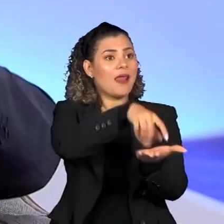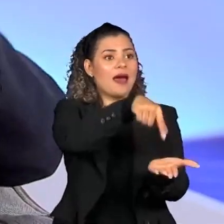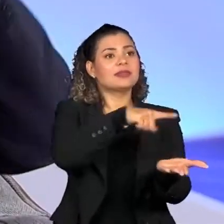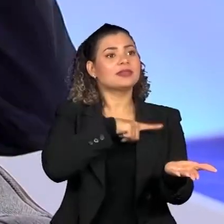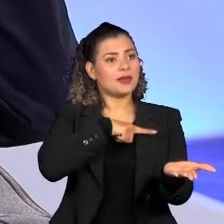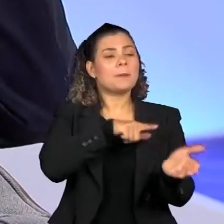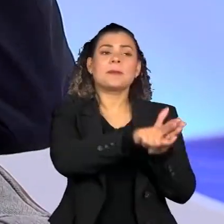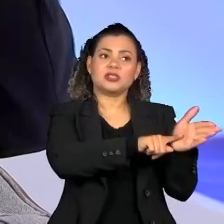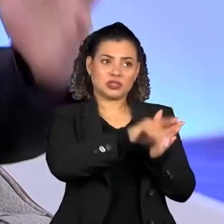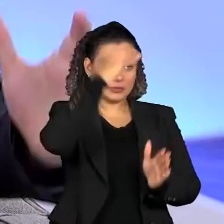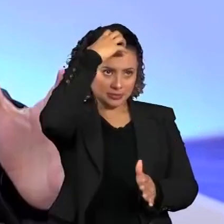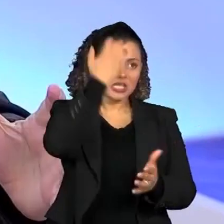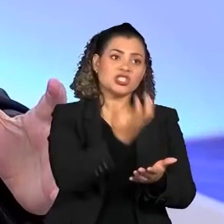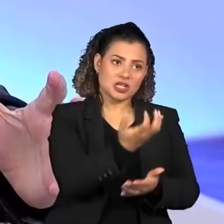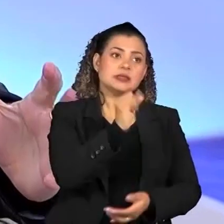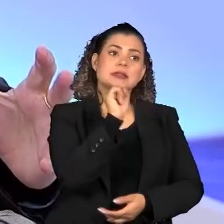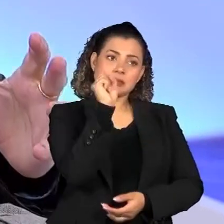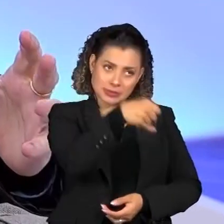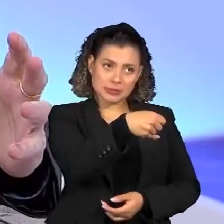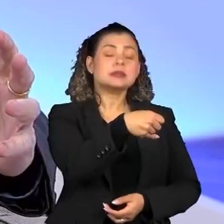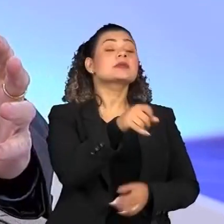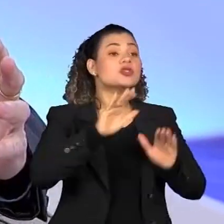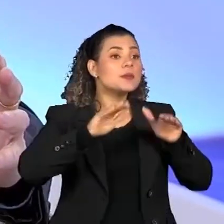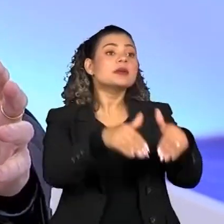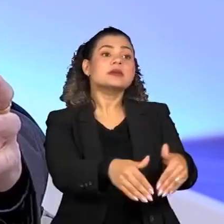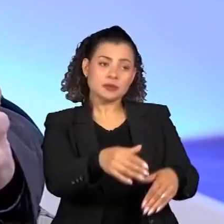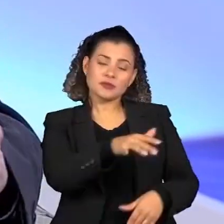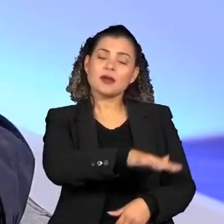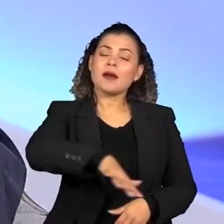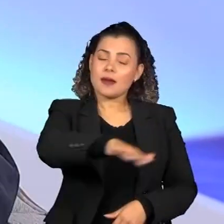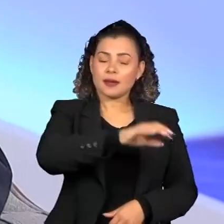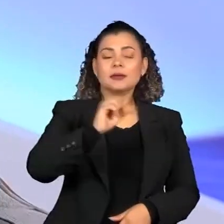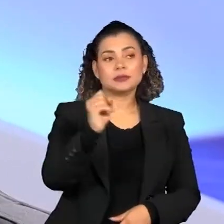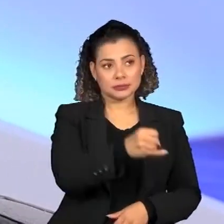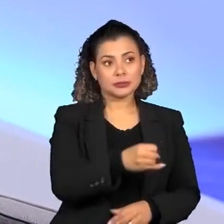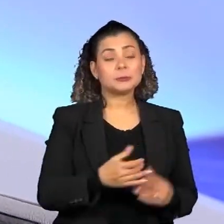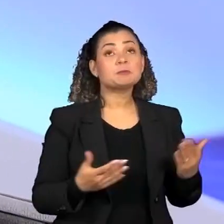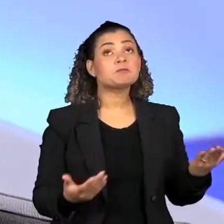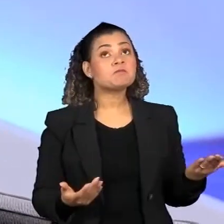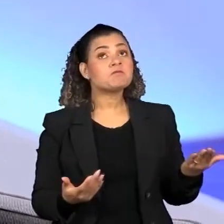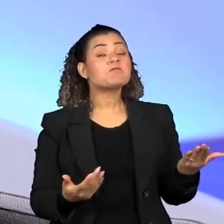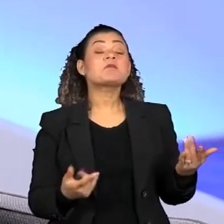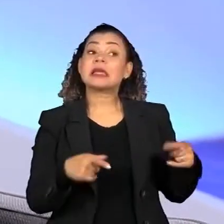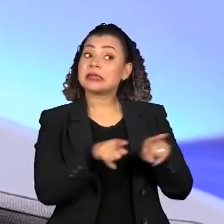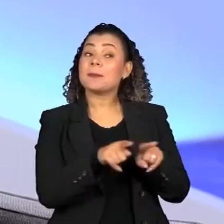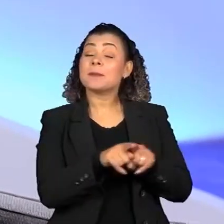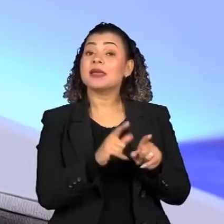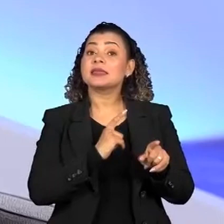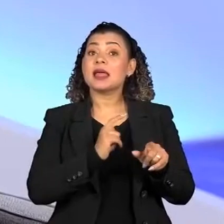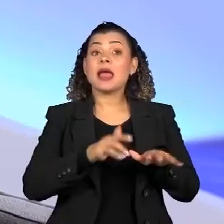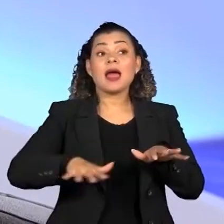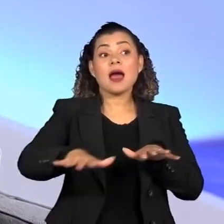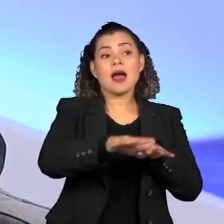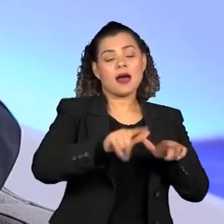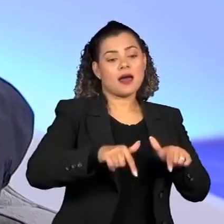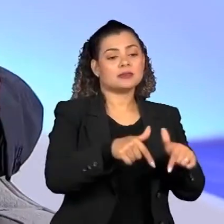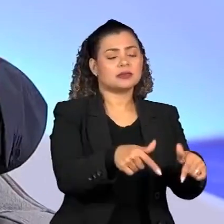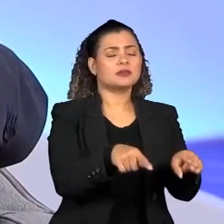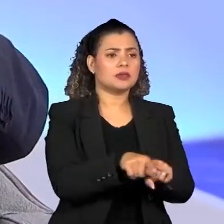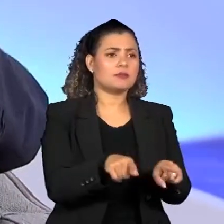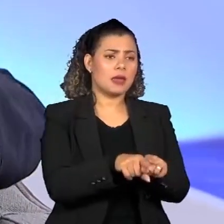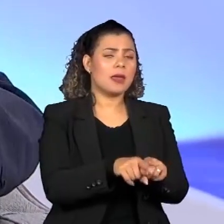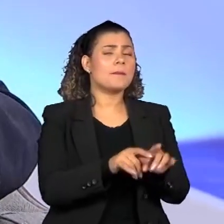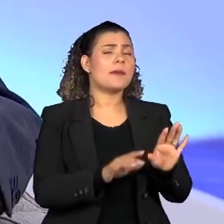pesquisa voltada especificamente para esta área do conhecimento e próxima das áreas de aplicação, mas